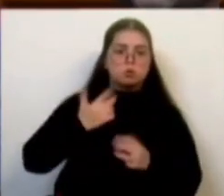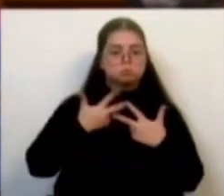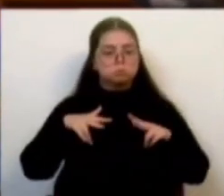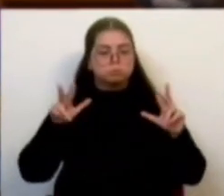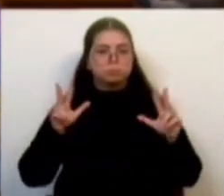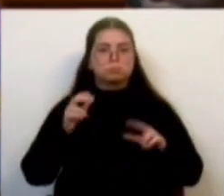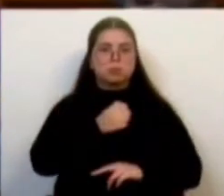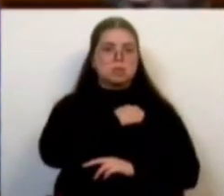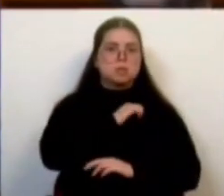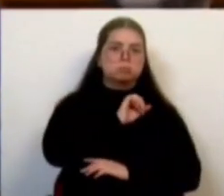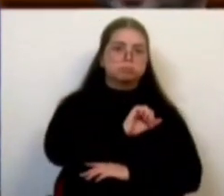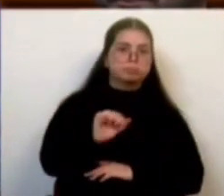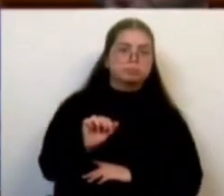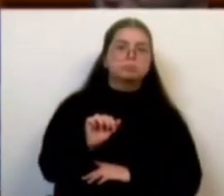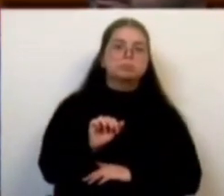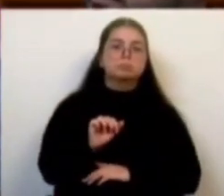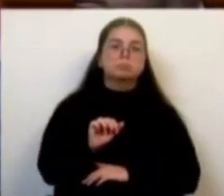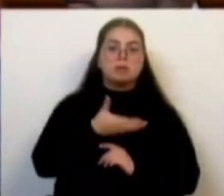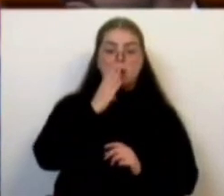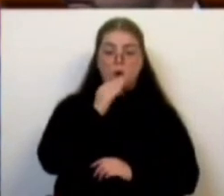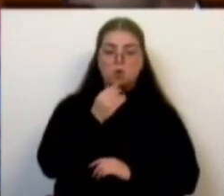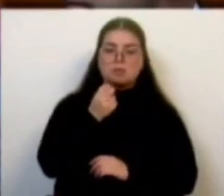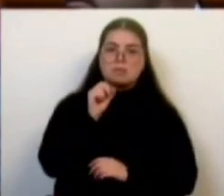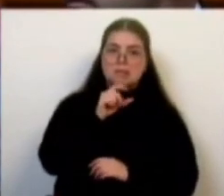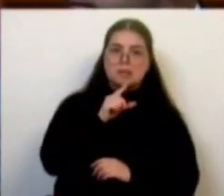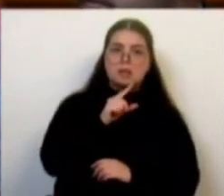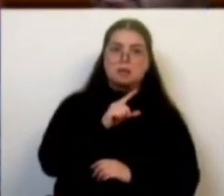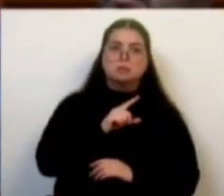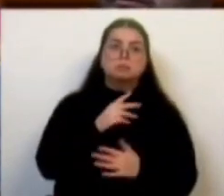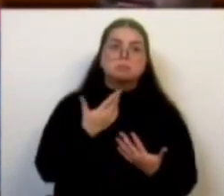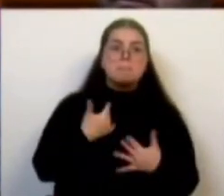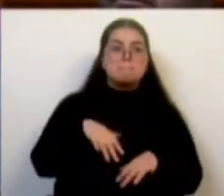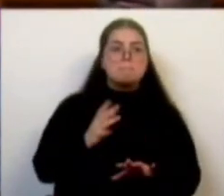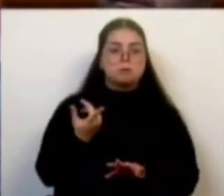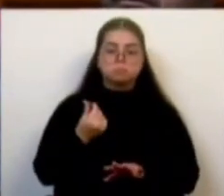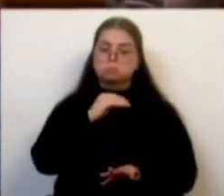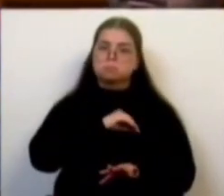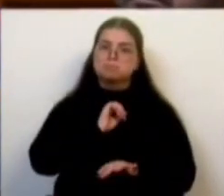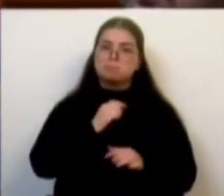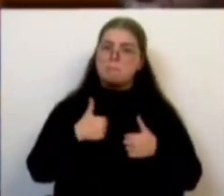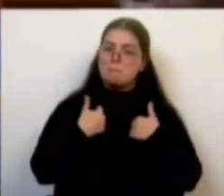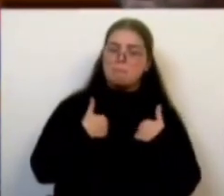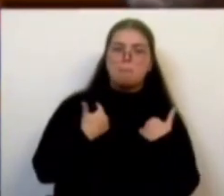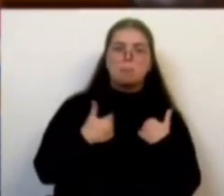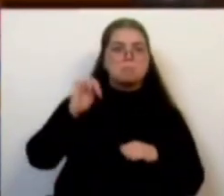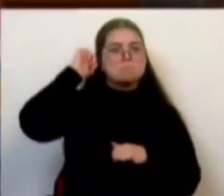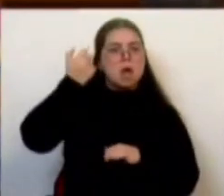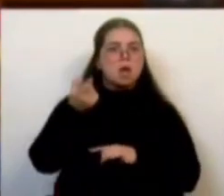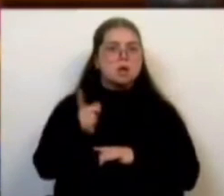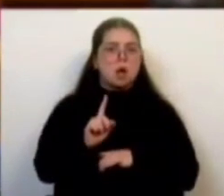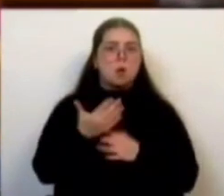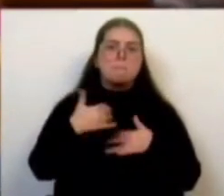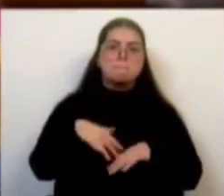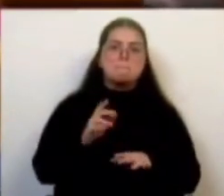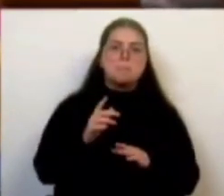alojamento a estudantes do ensino superior sem que sacrifiquem os seus rendimentos e cumulativamente possibilitem a oferta a